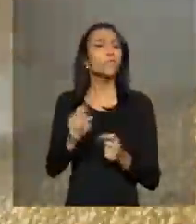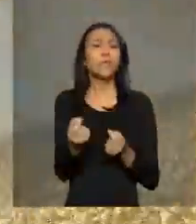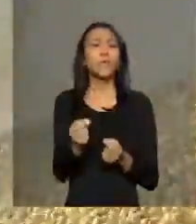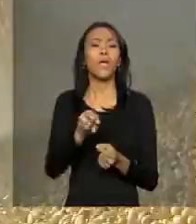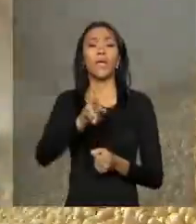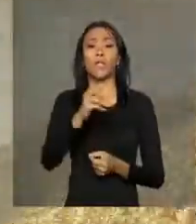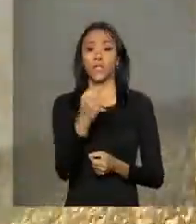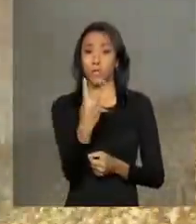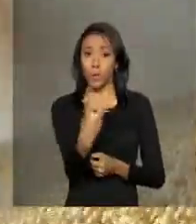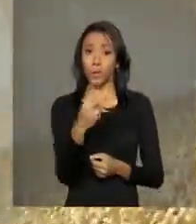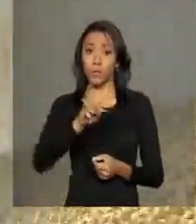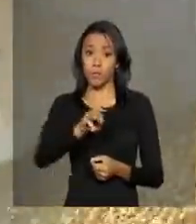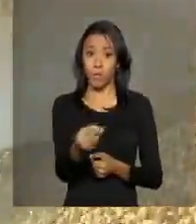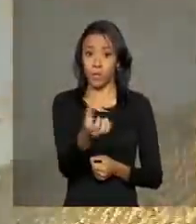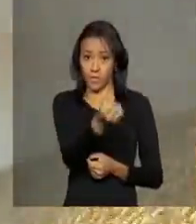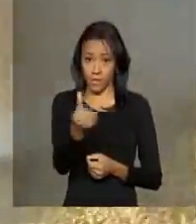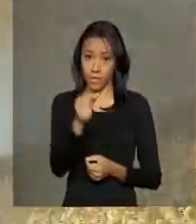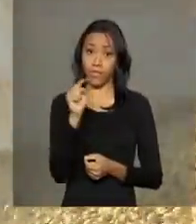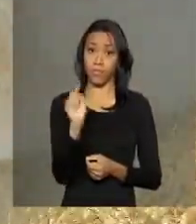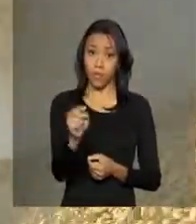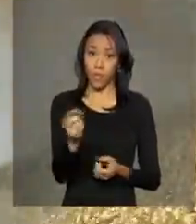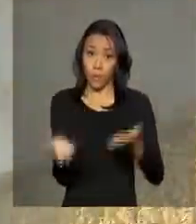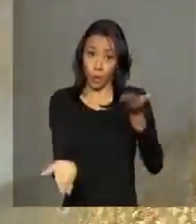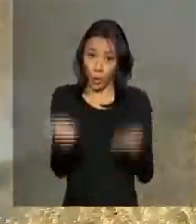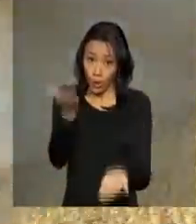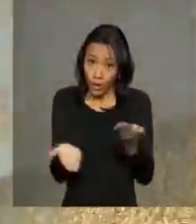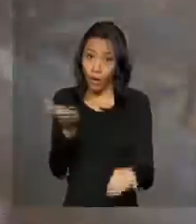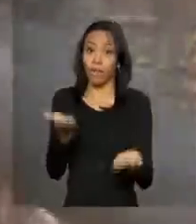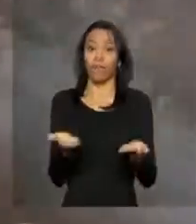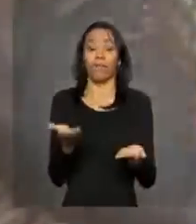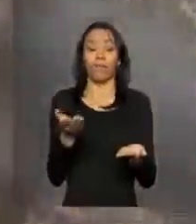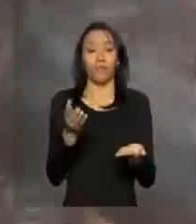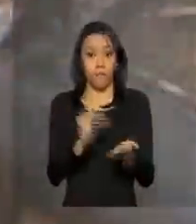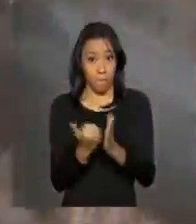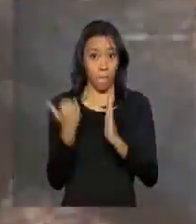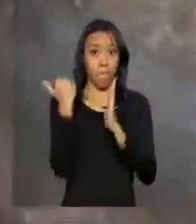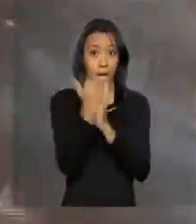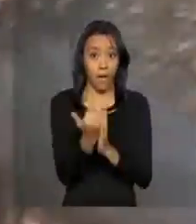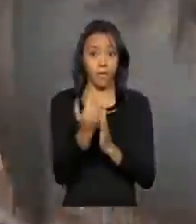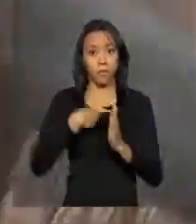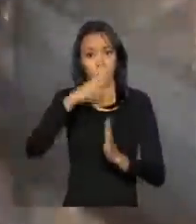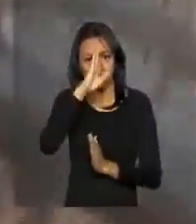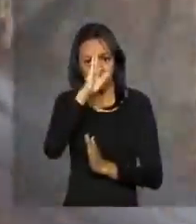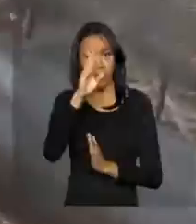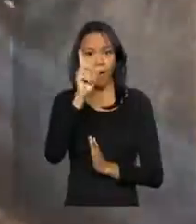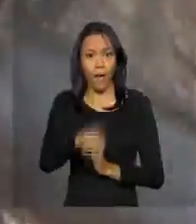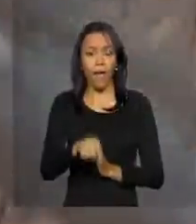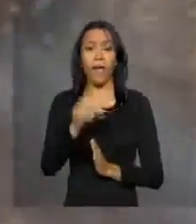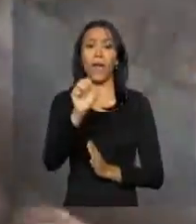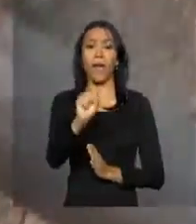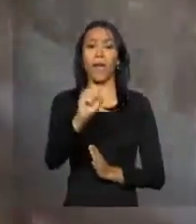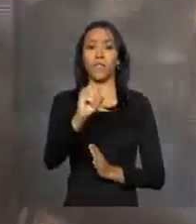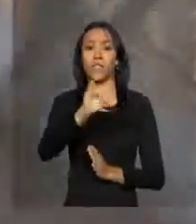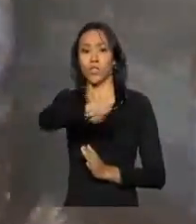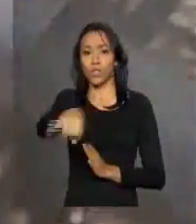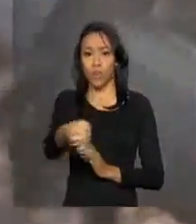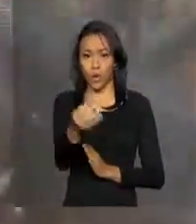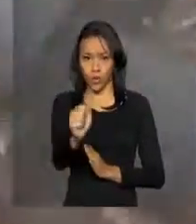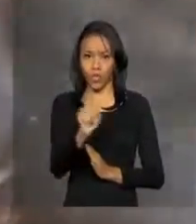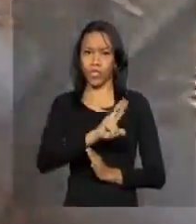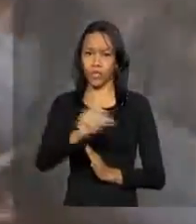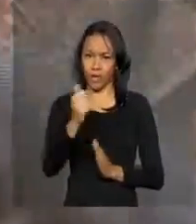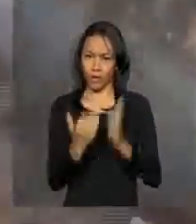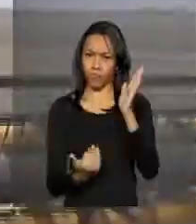,6 milhões de toneladas a mais na produção. O principal destaque é para a soja, que deverá